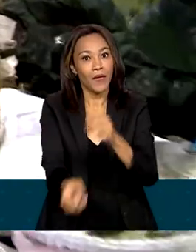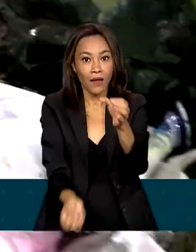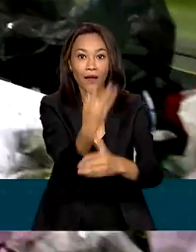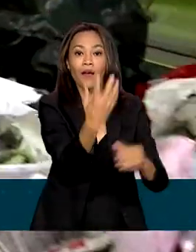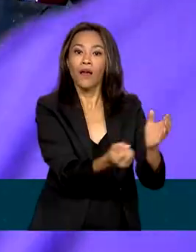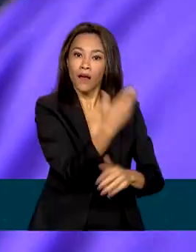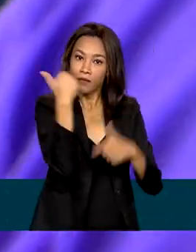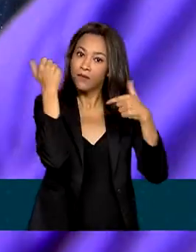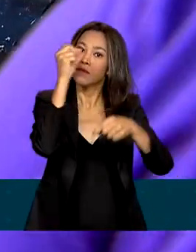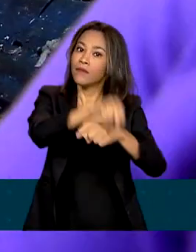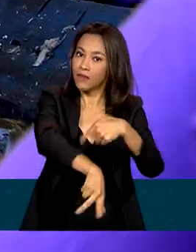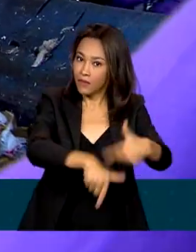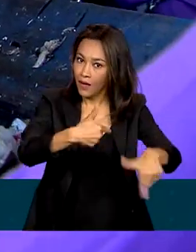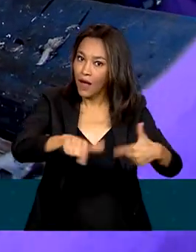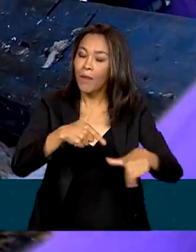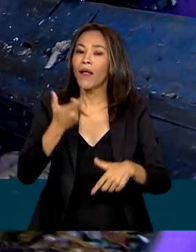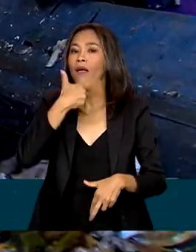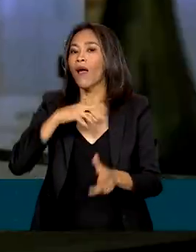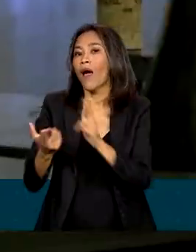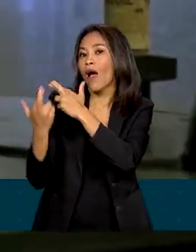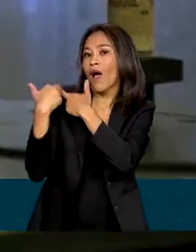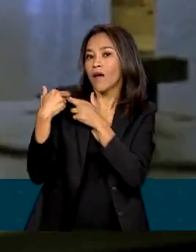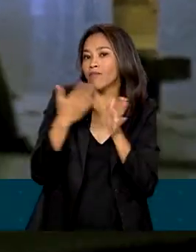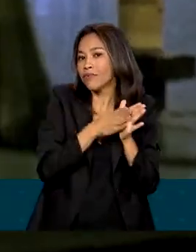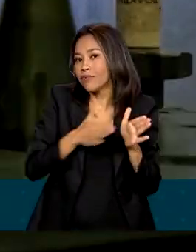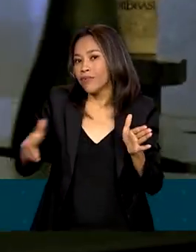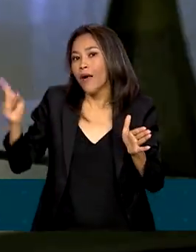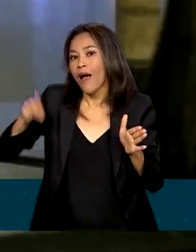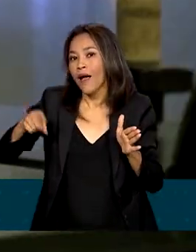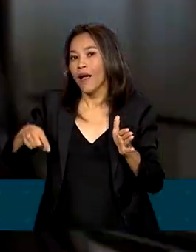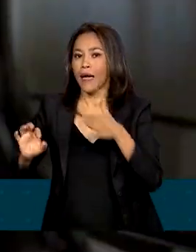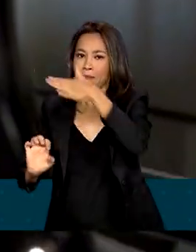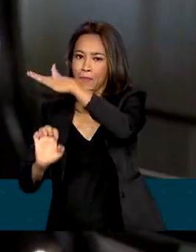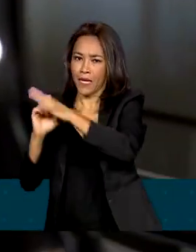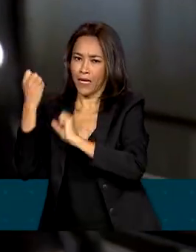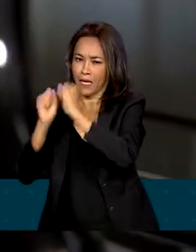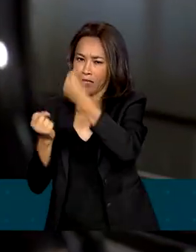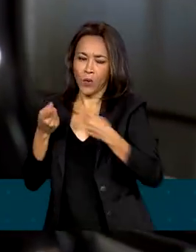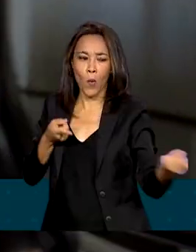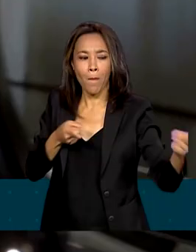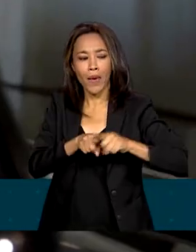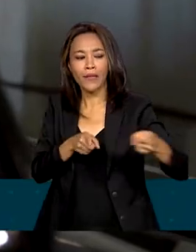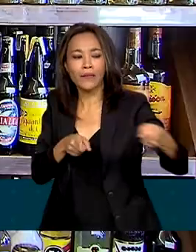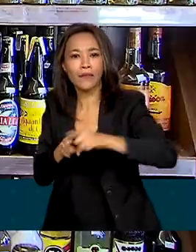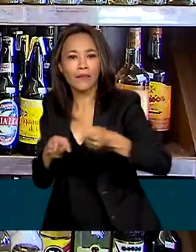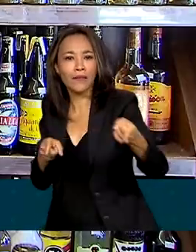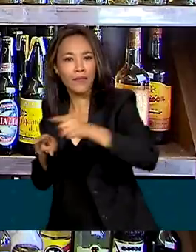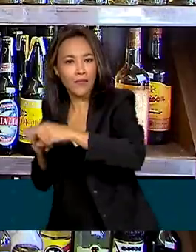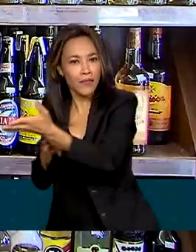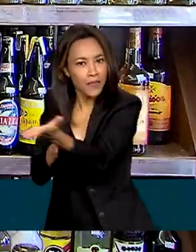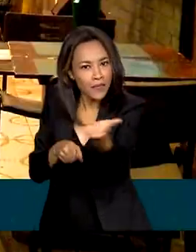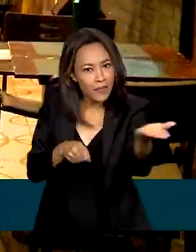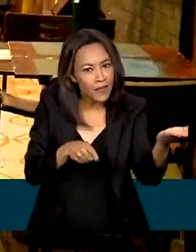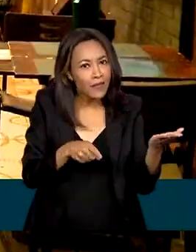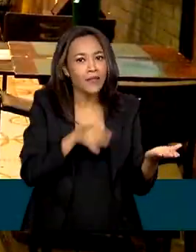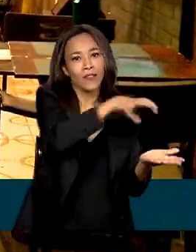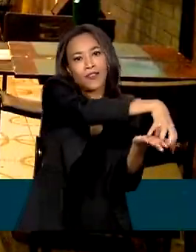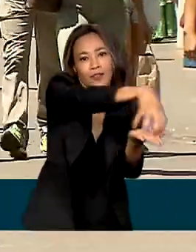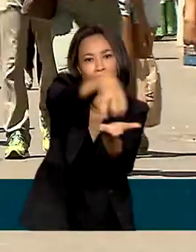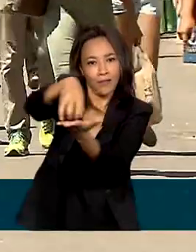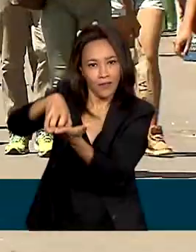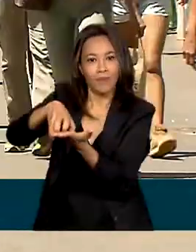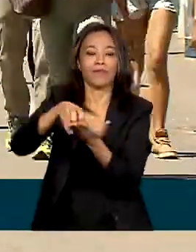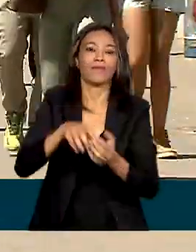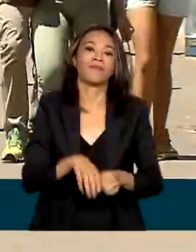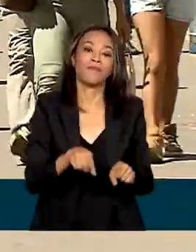serão realizadas pela iniciativa privada, por meio de parcerias entre fabricantes, importadores, distribuidores e comerciantes.